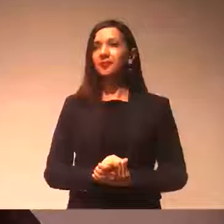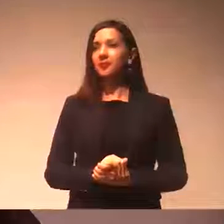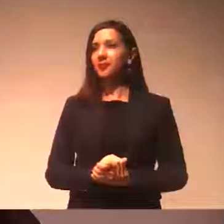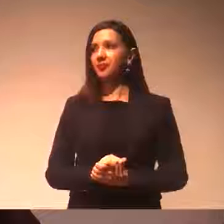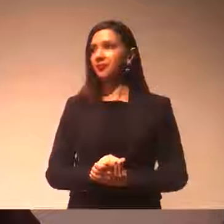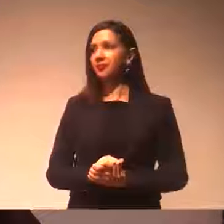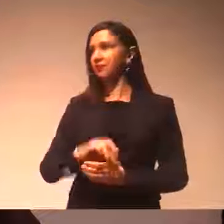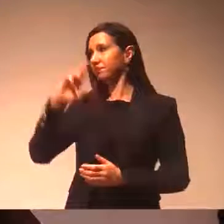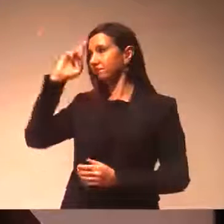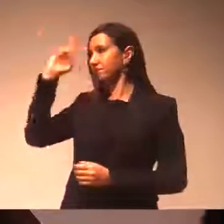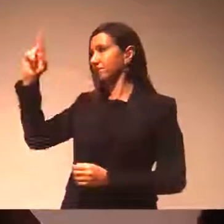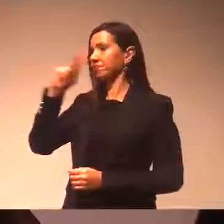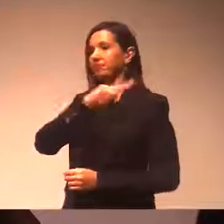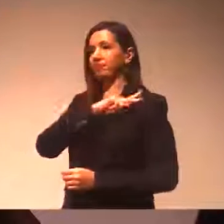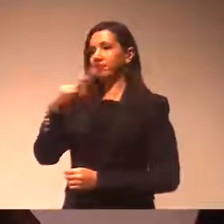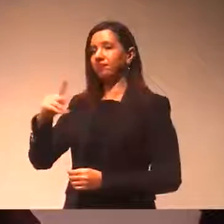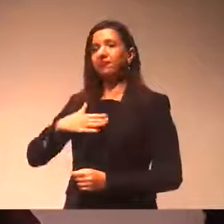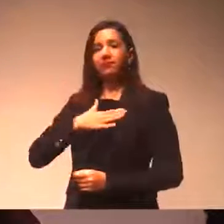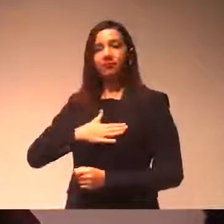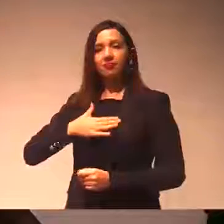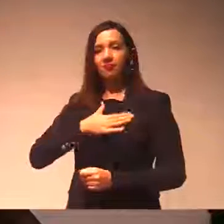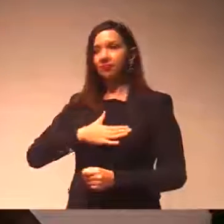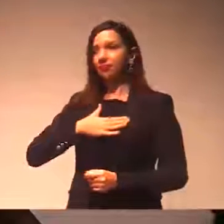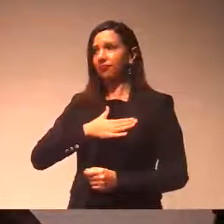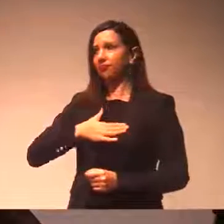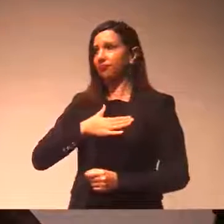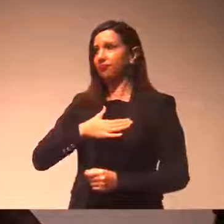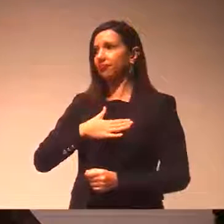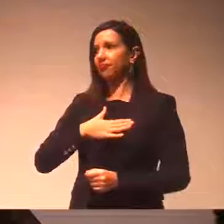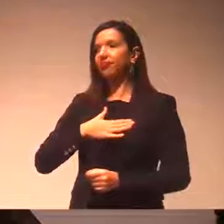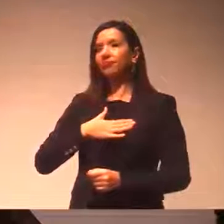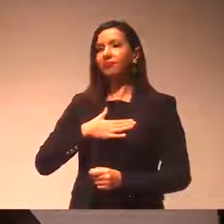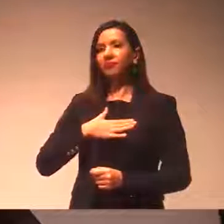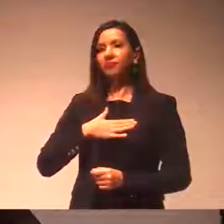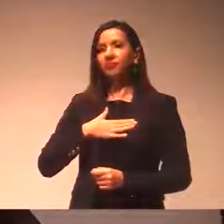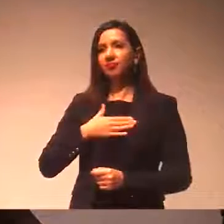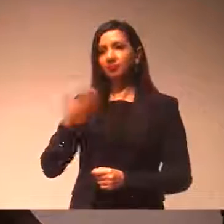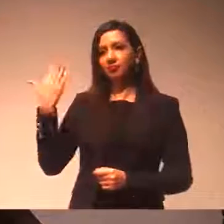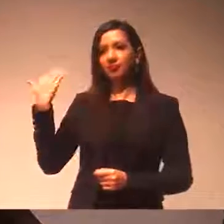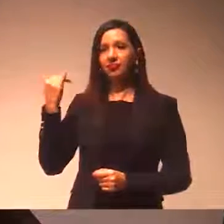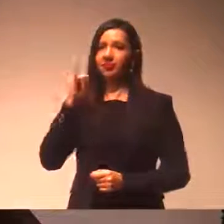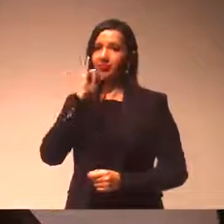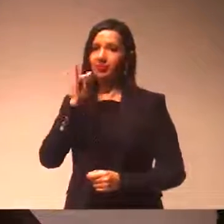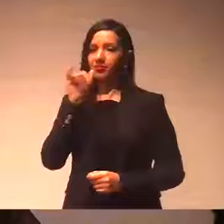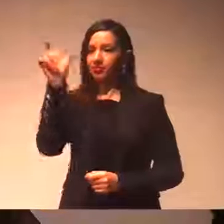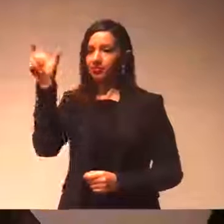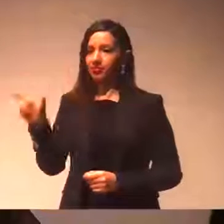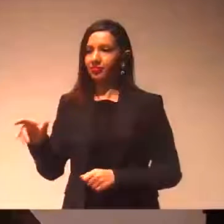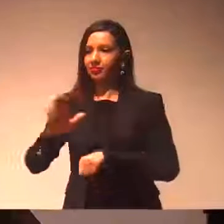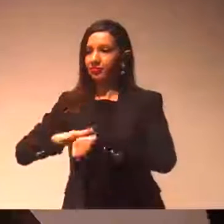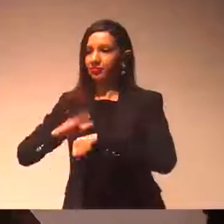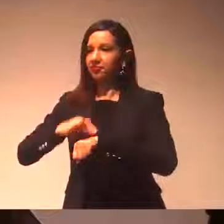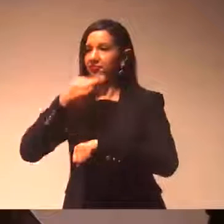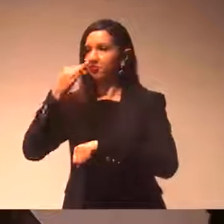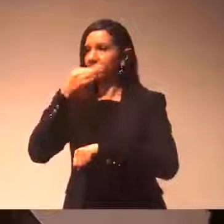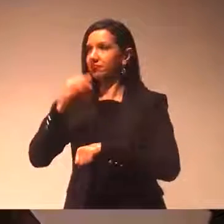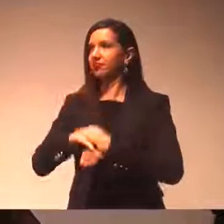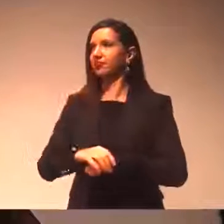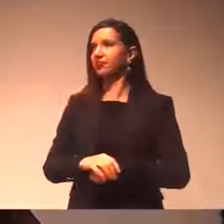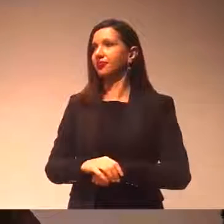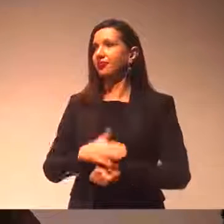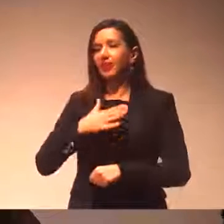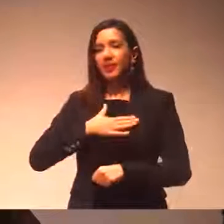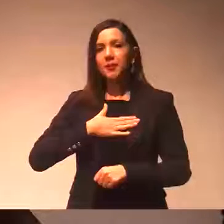Senhor presidente, eu gostaria de voltar a tocar no assunto que falei aqui anteriormente, só para ficar bem claro a minha